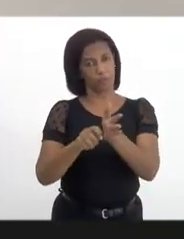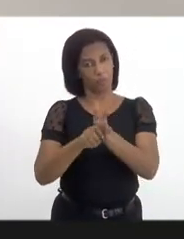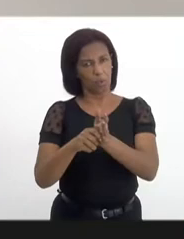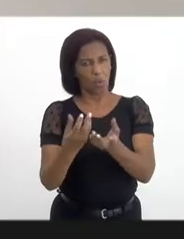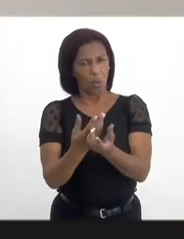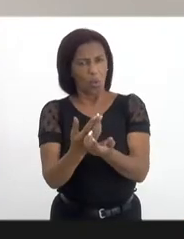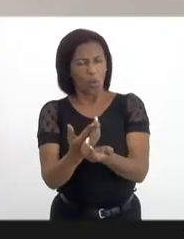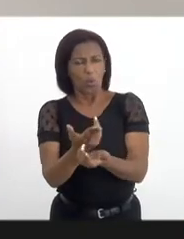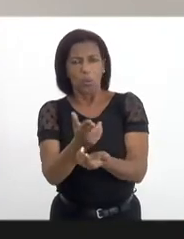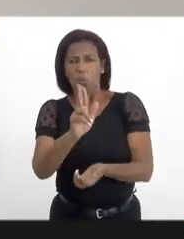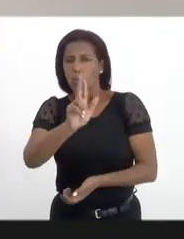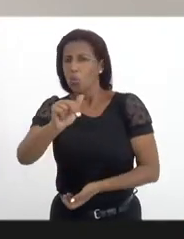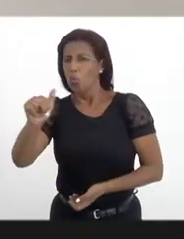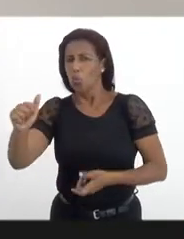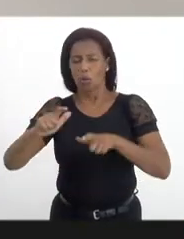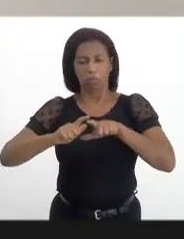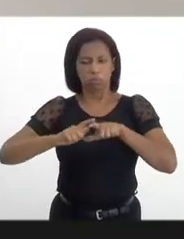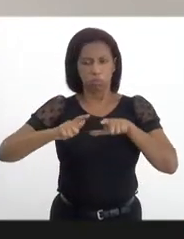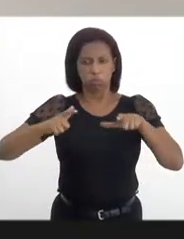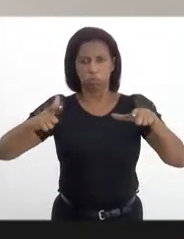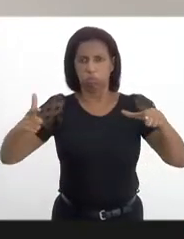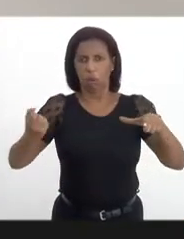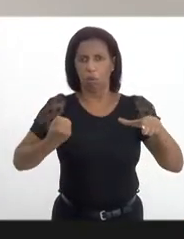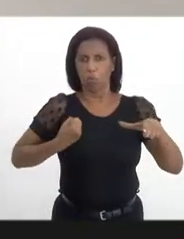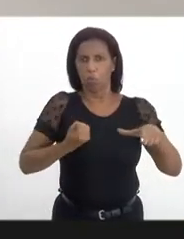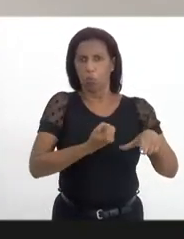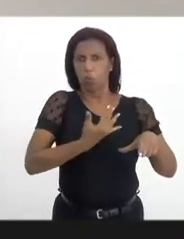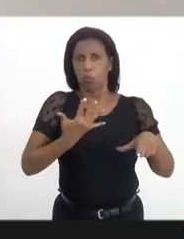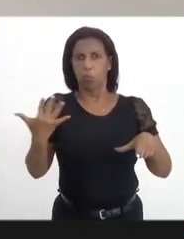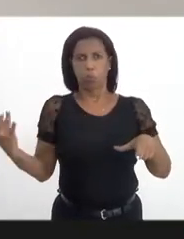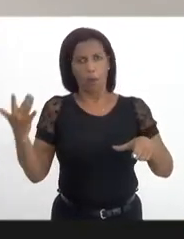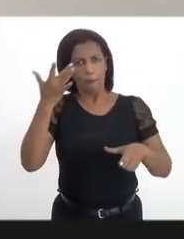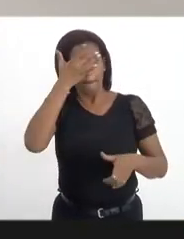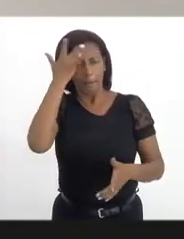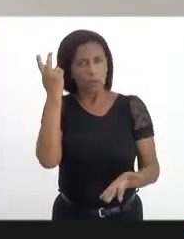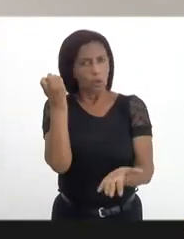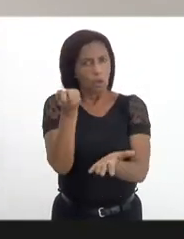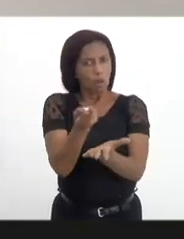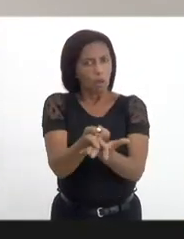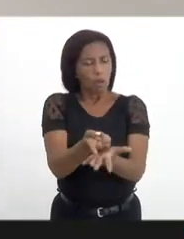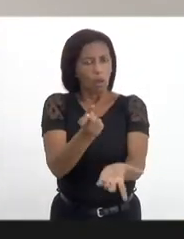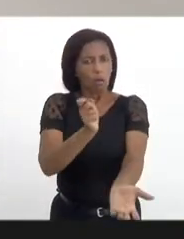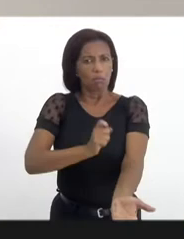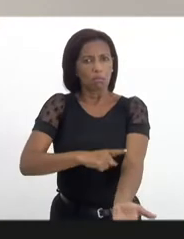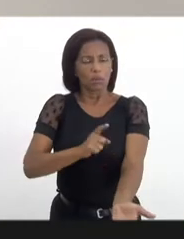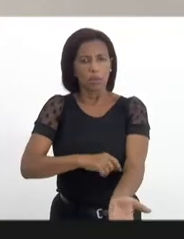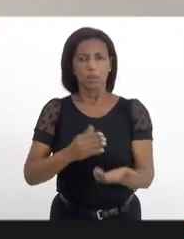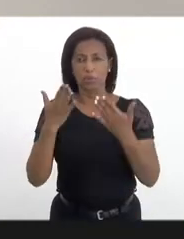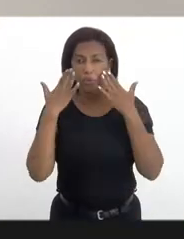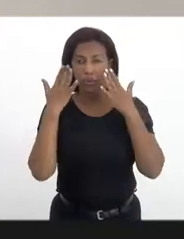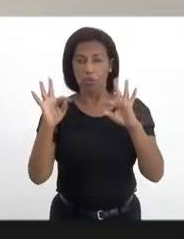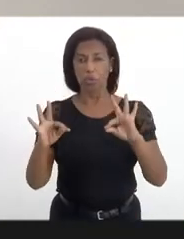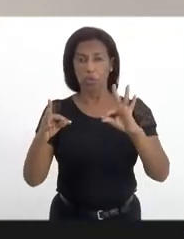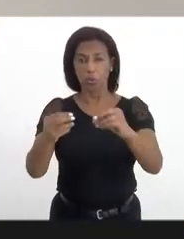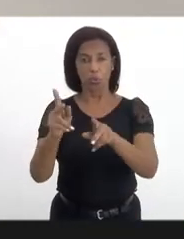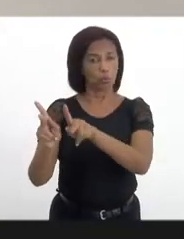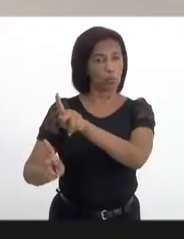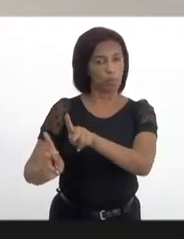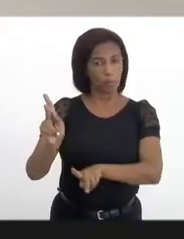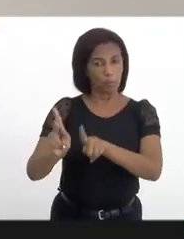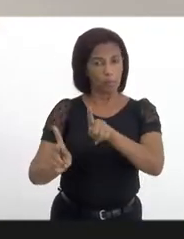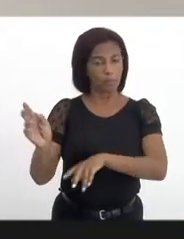Nunca foi registrado tamanho crescimento nos últimos anos. Diante de tudo o que a população